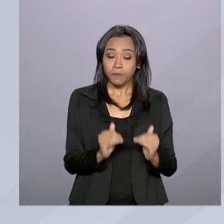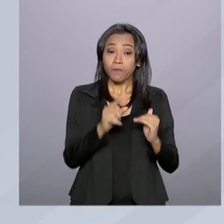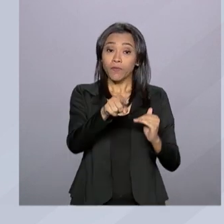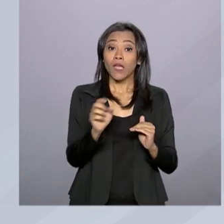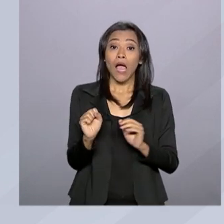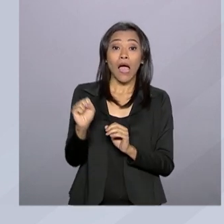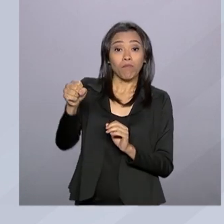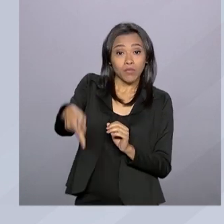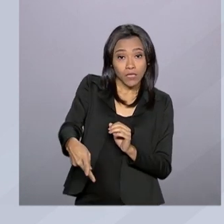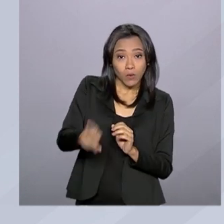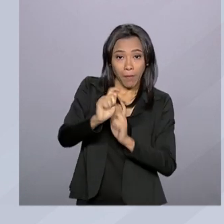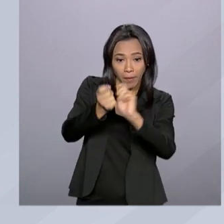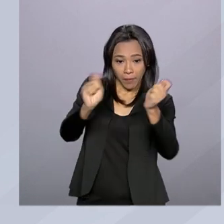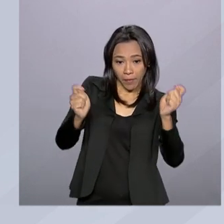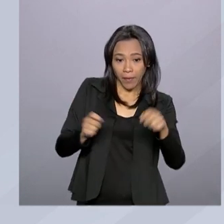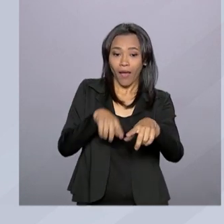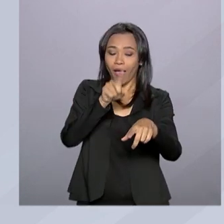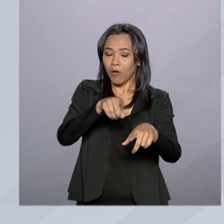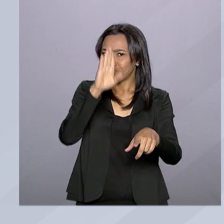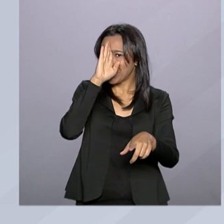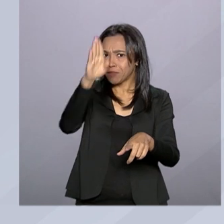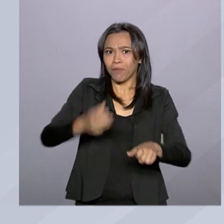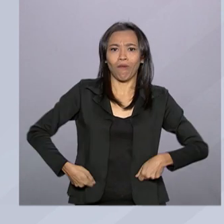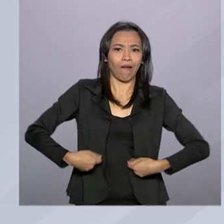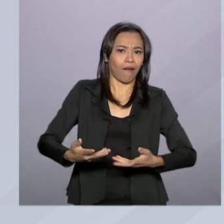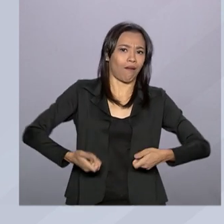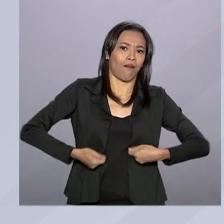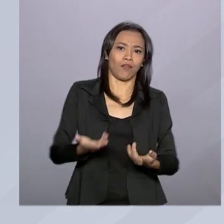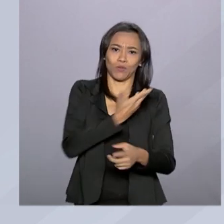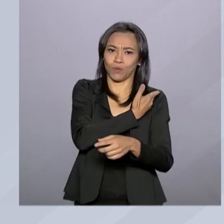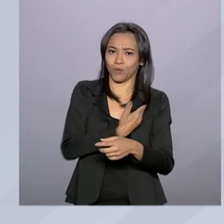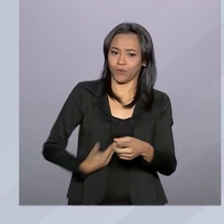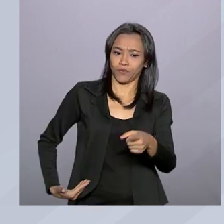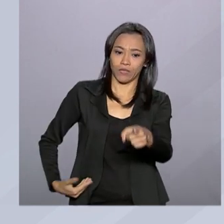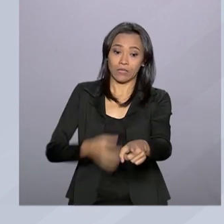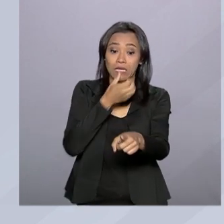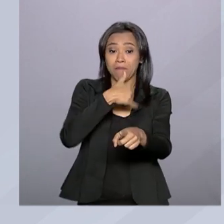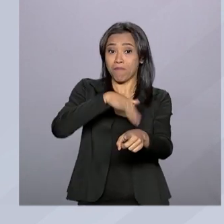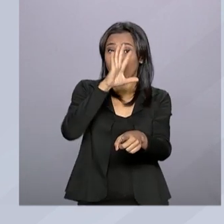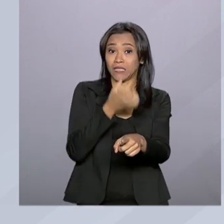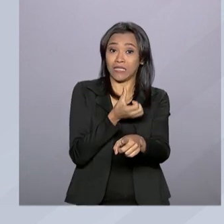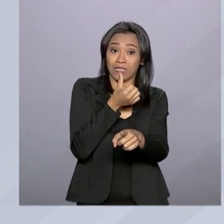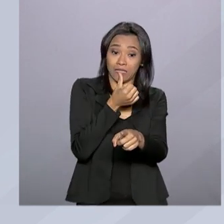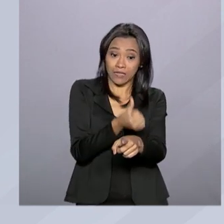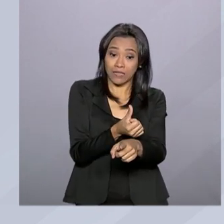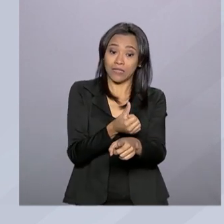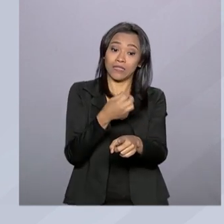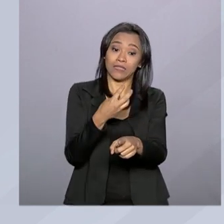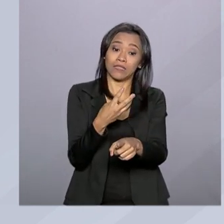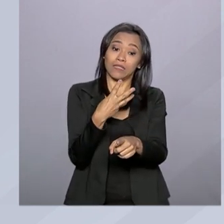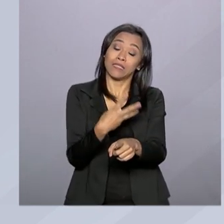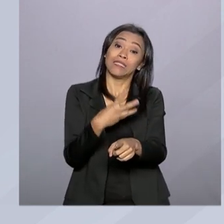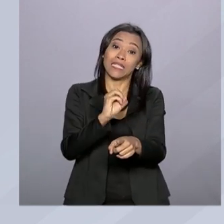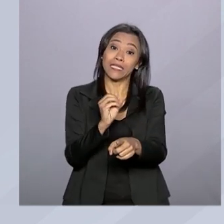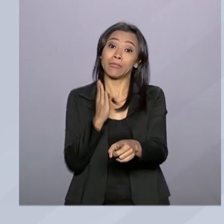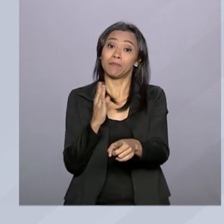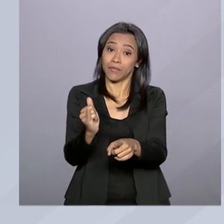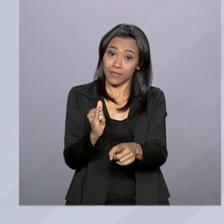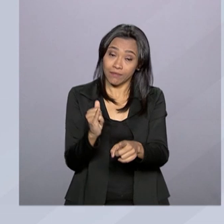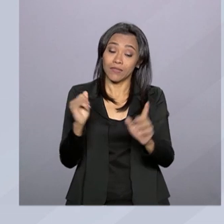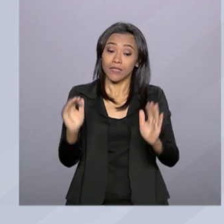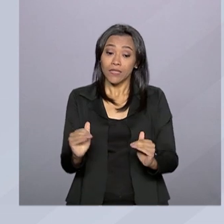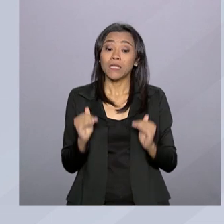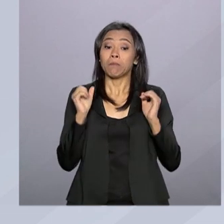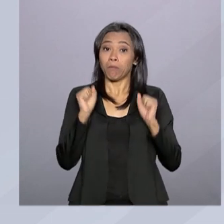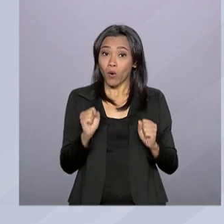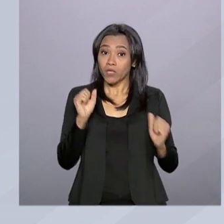previdenciários são a principal despesa, que passa dos R 630 bilhões este ano e pode